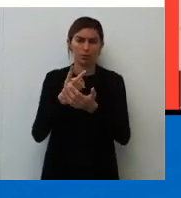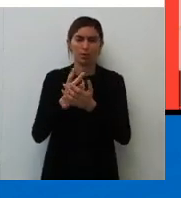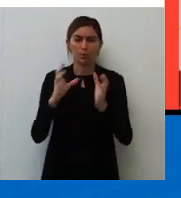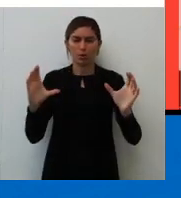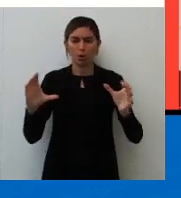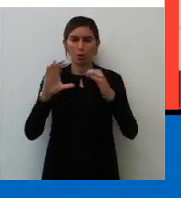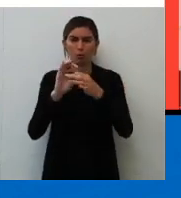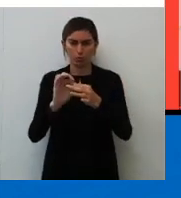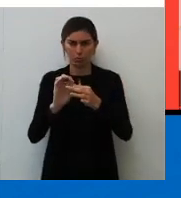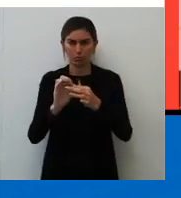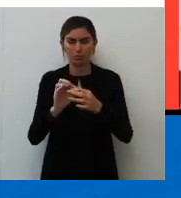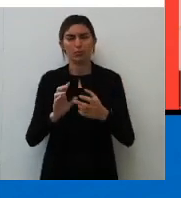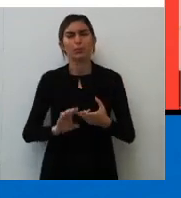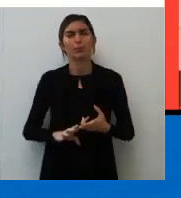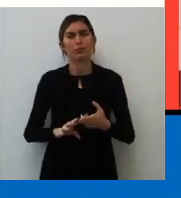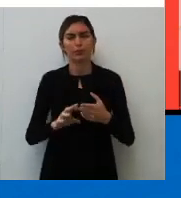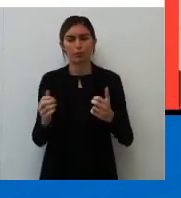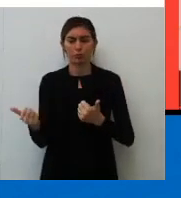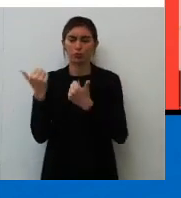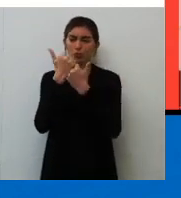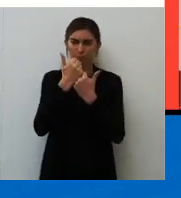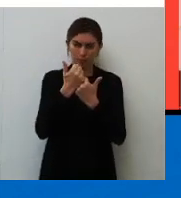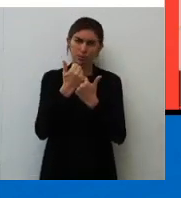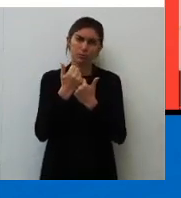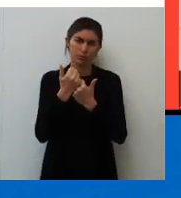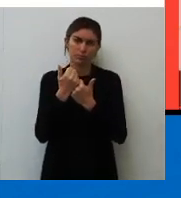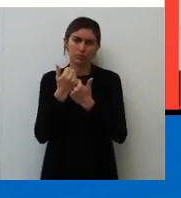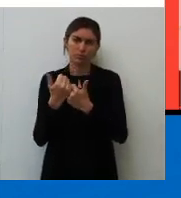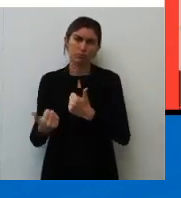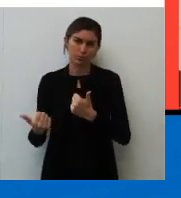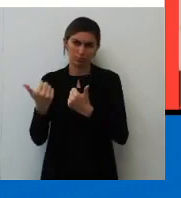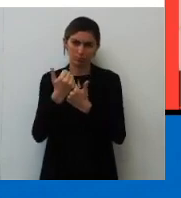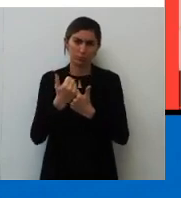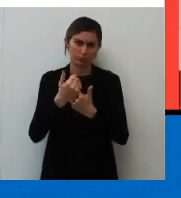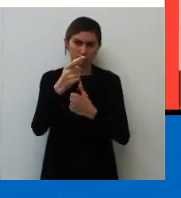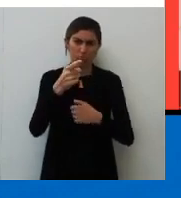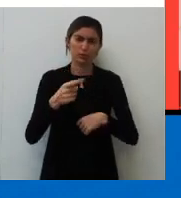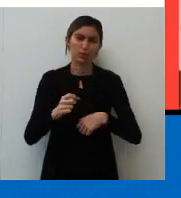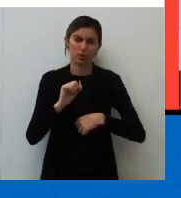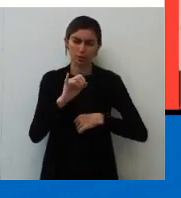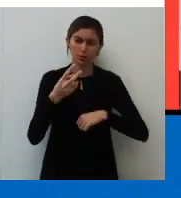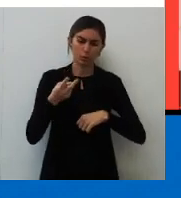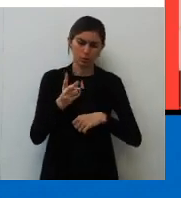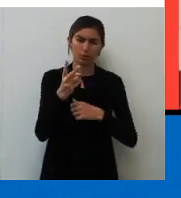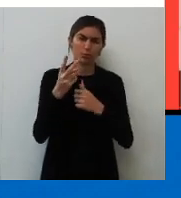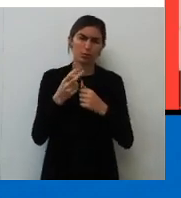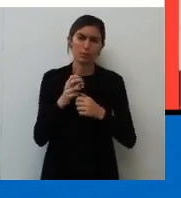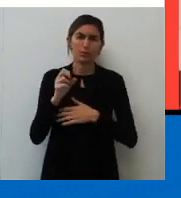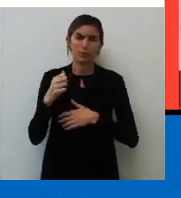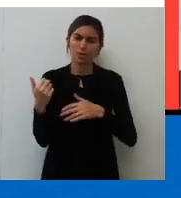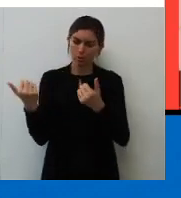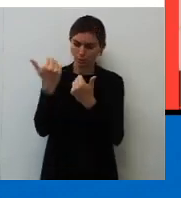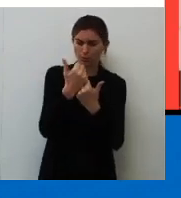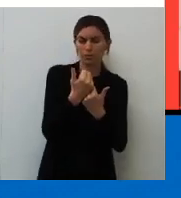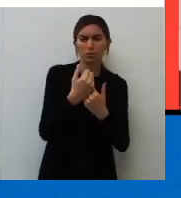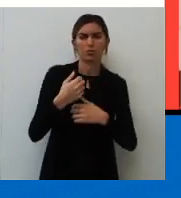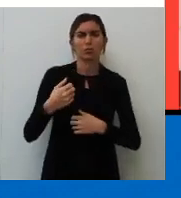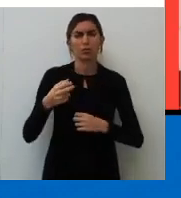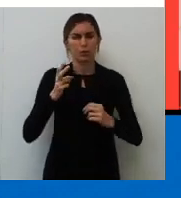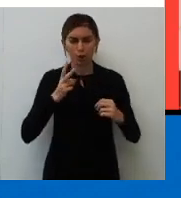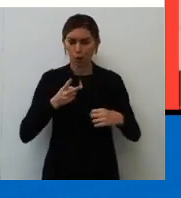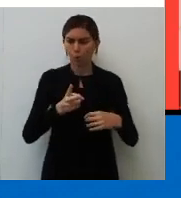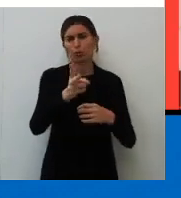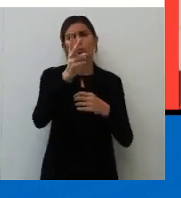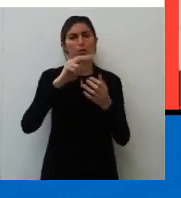conjunções é, substitua. Pra você ver se mantém o sentido. Se mantiver o sentido, se o sentido